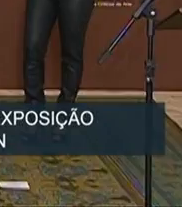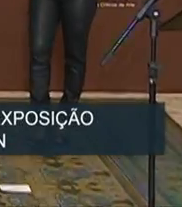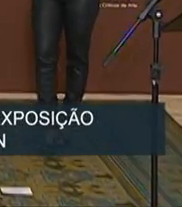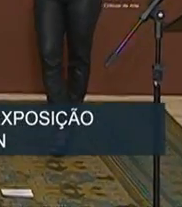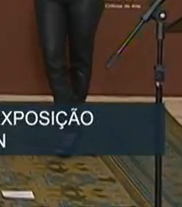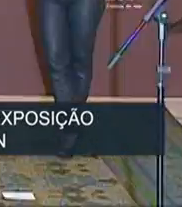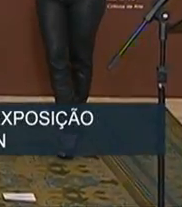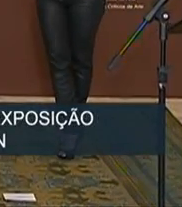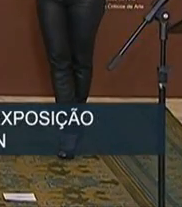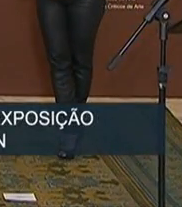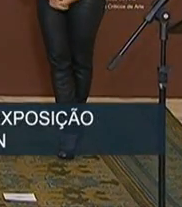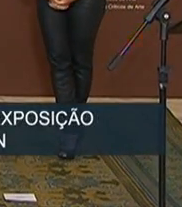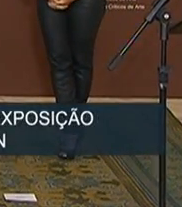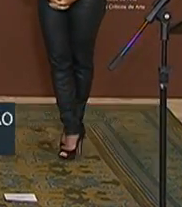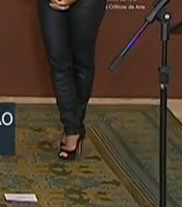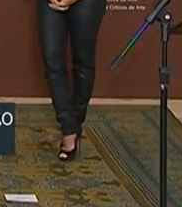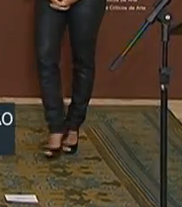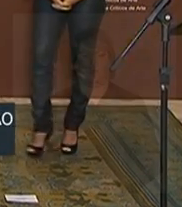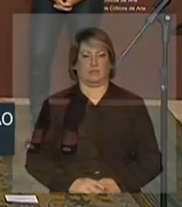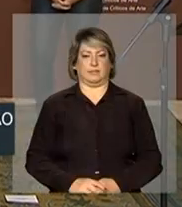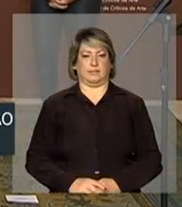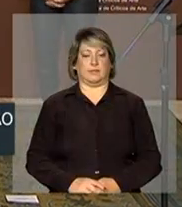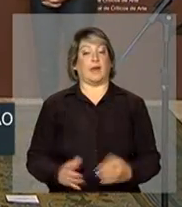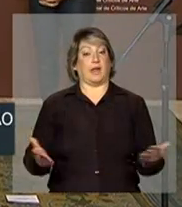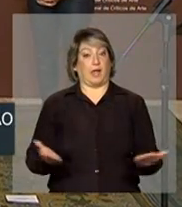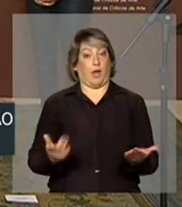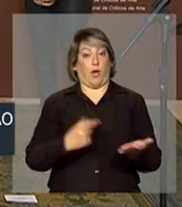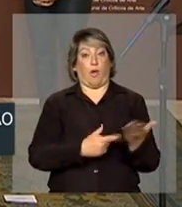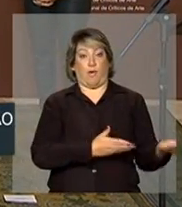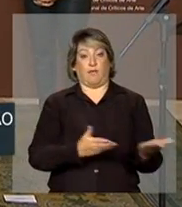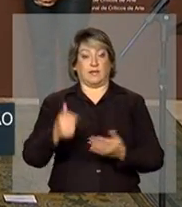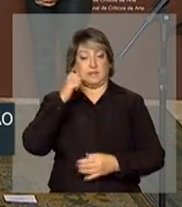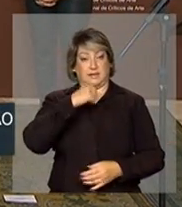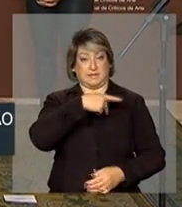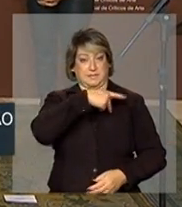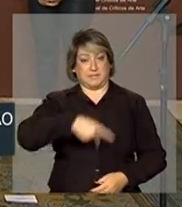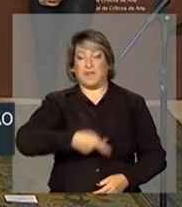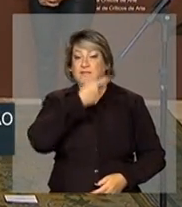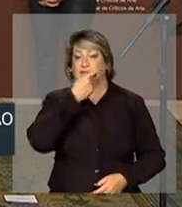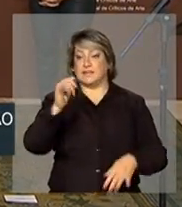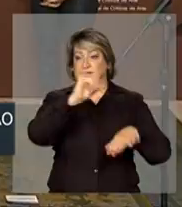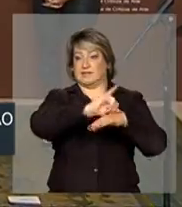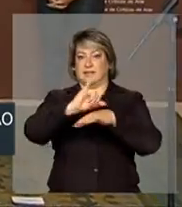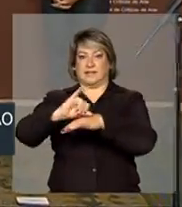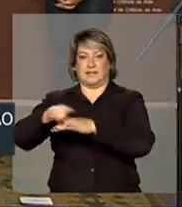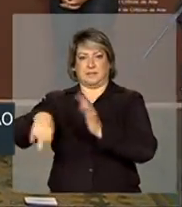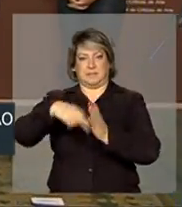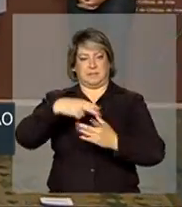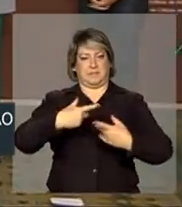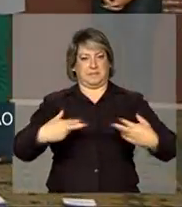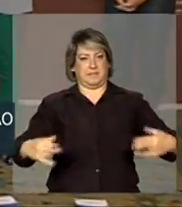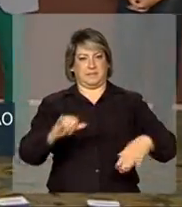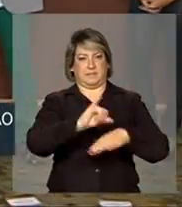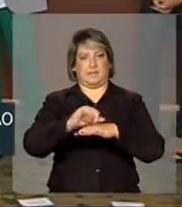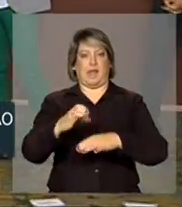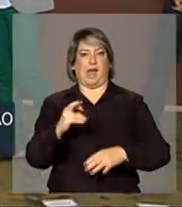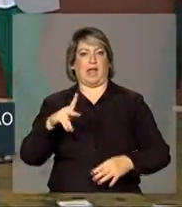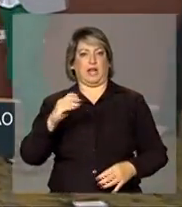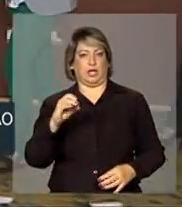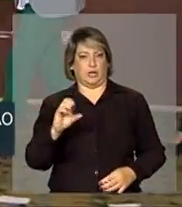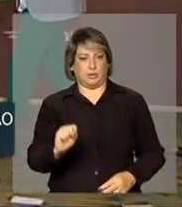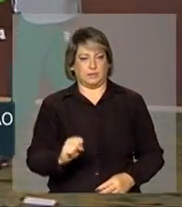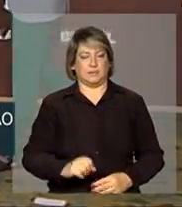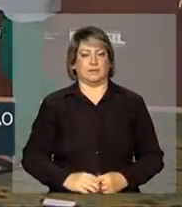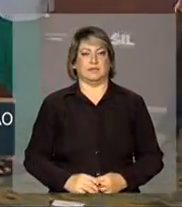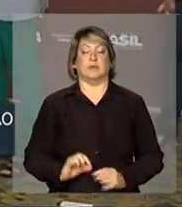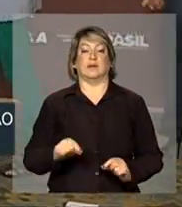Neste momento, convidamos a Presidenta da República a visitar a exposição O Olhar que Houve, do artista Carlinhos